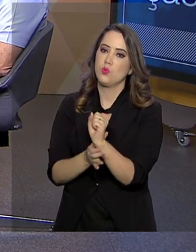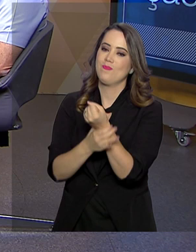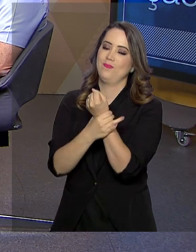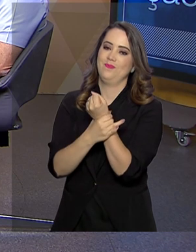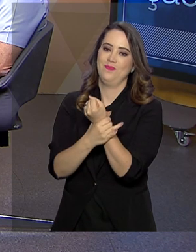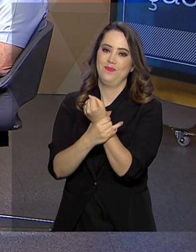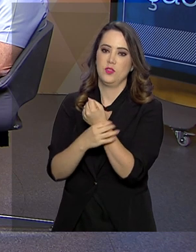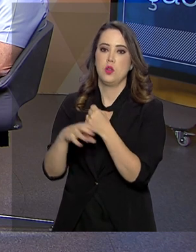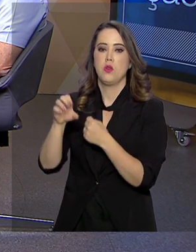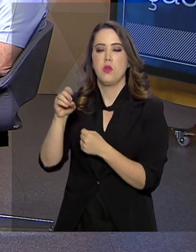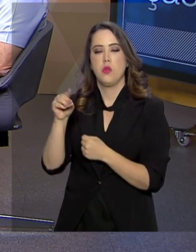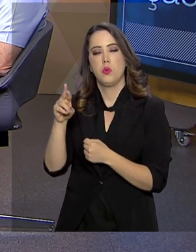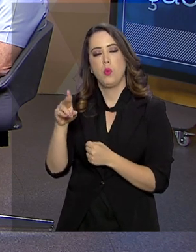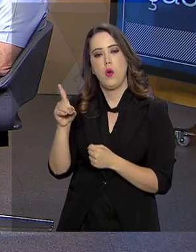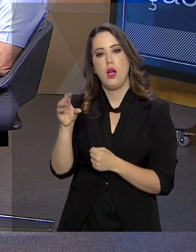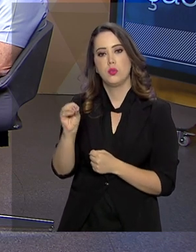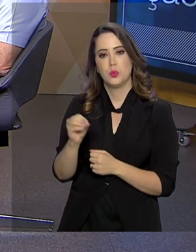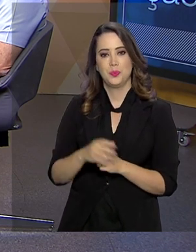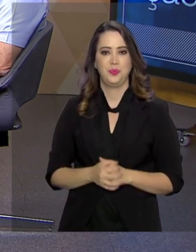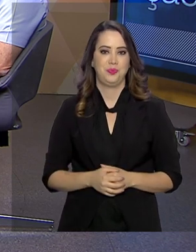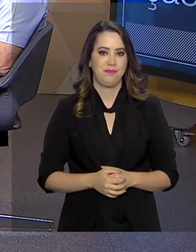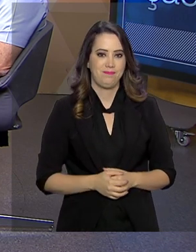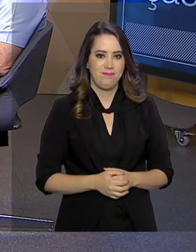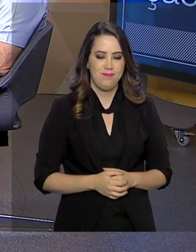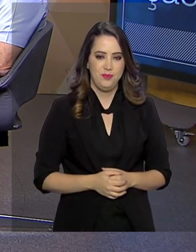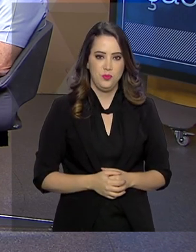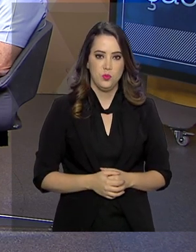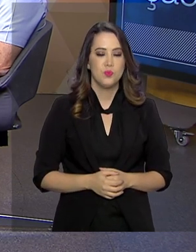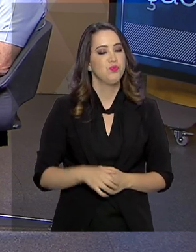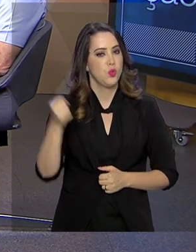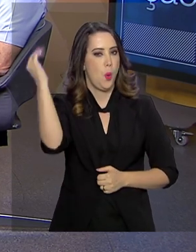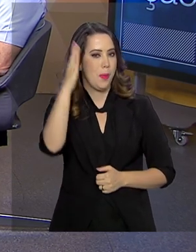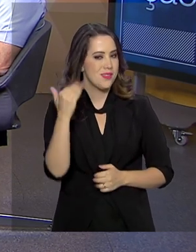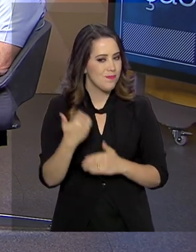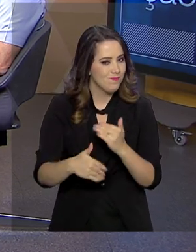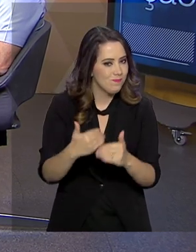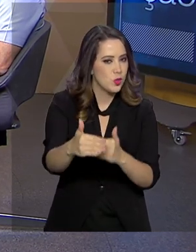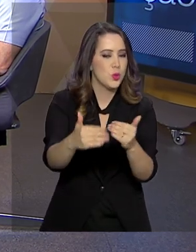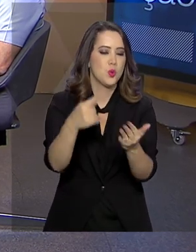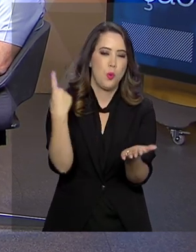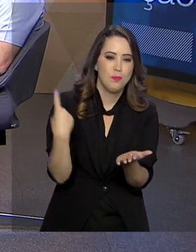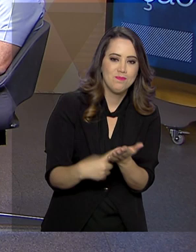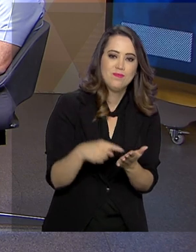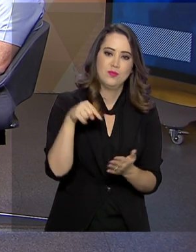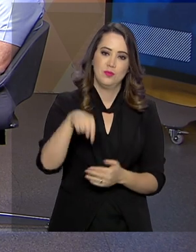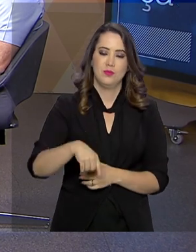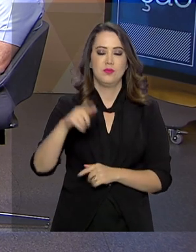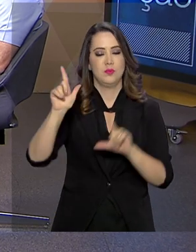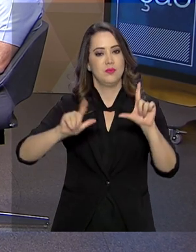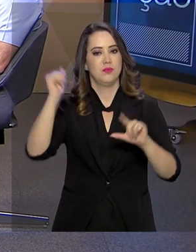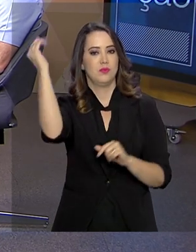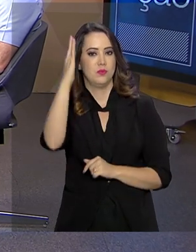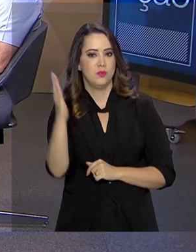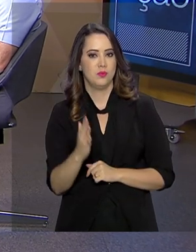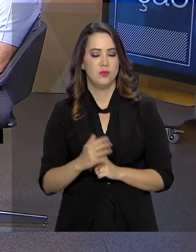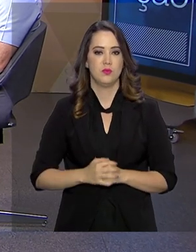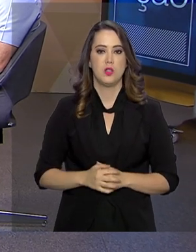Pública, Eduardo Bettini. E o Brasil continua em pauta aqui na TV Brasil.